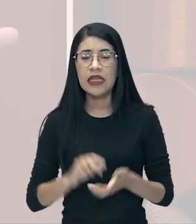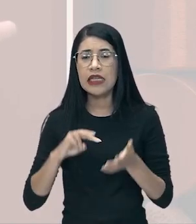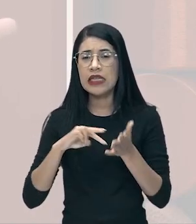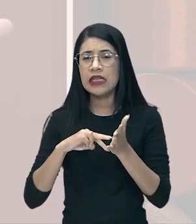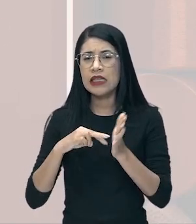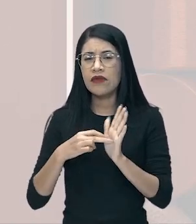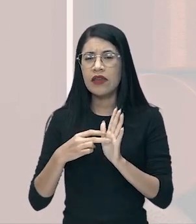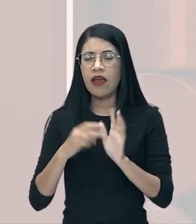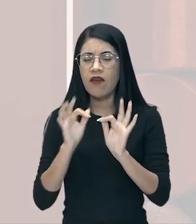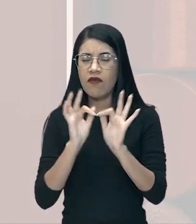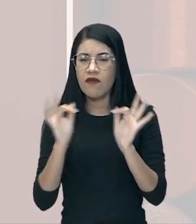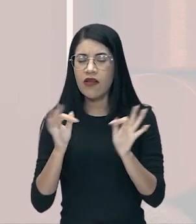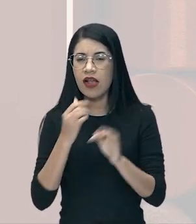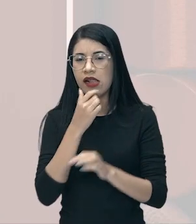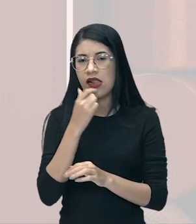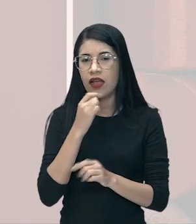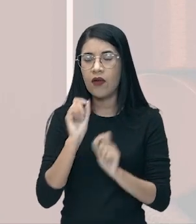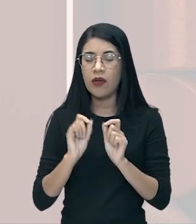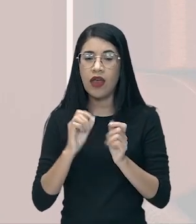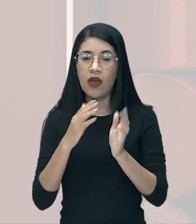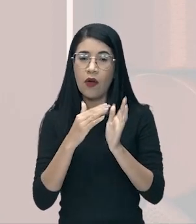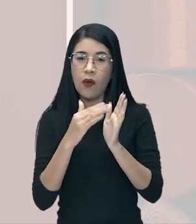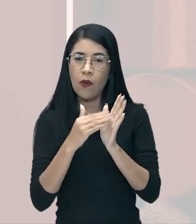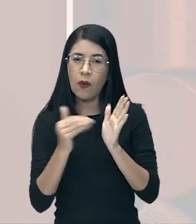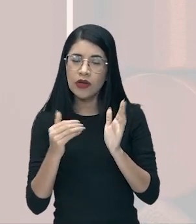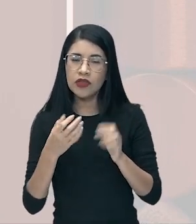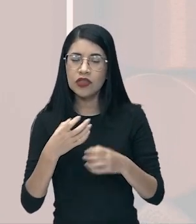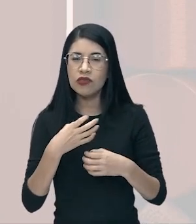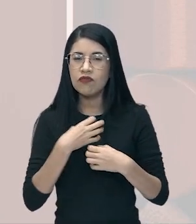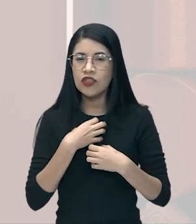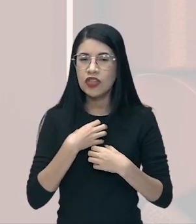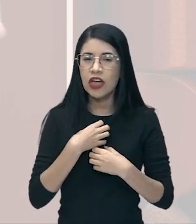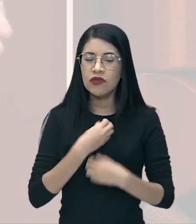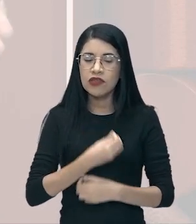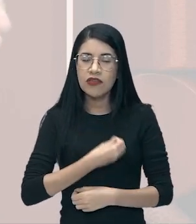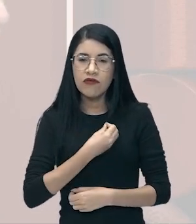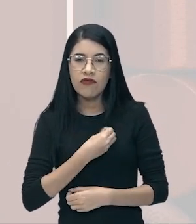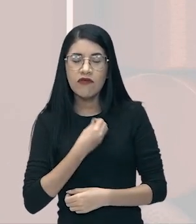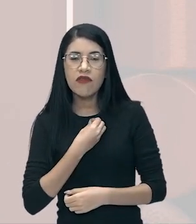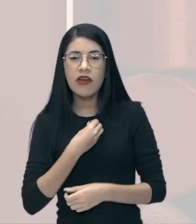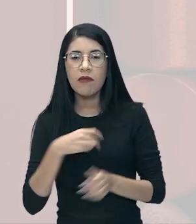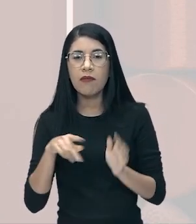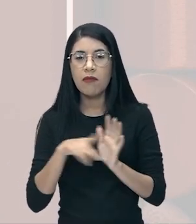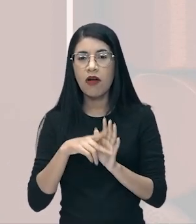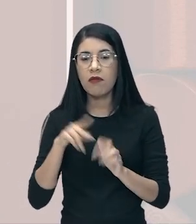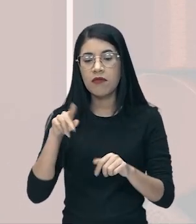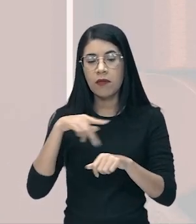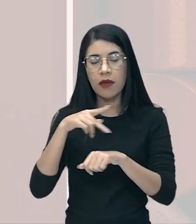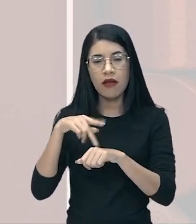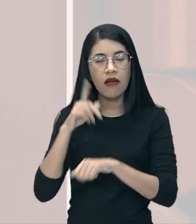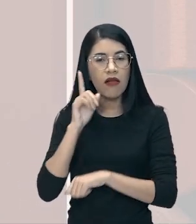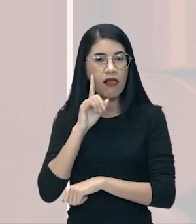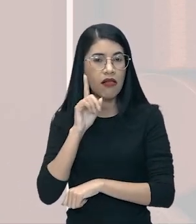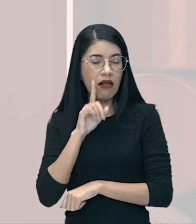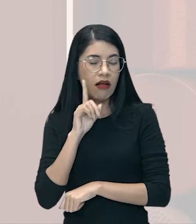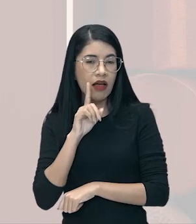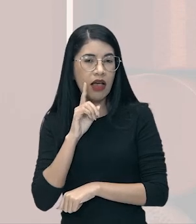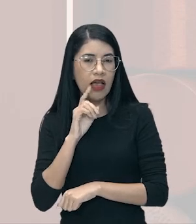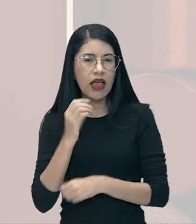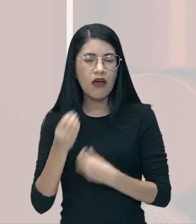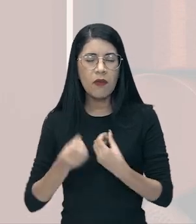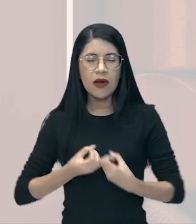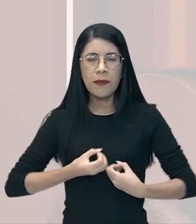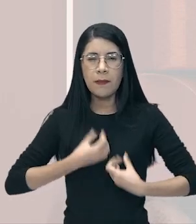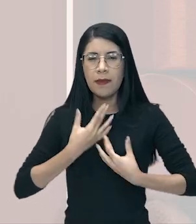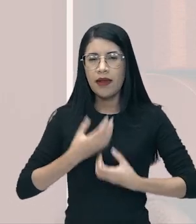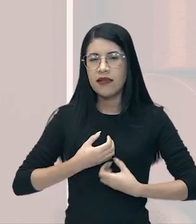significa isso, professor? O estilo de vida americano, o jeito que eles tinham para expressar a